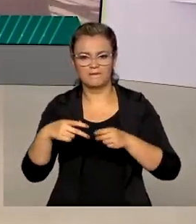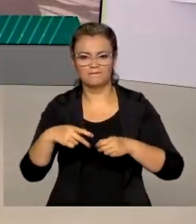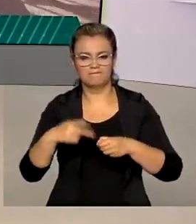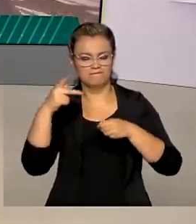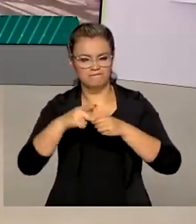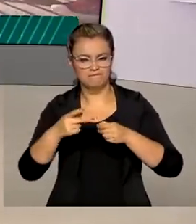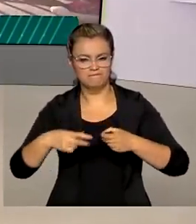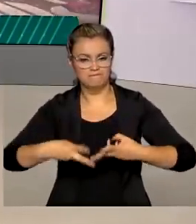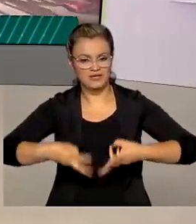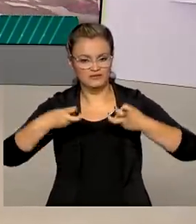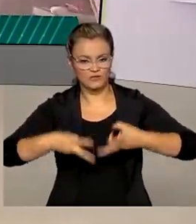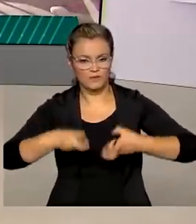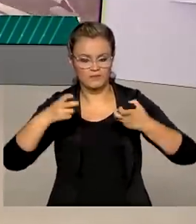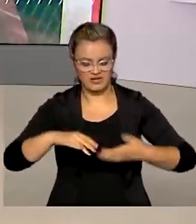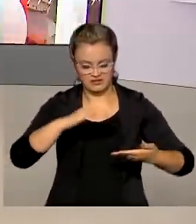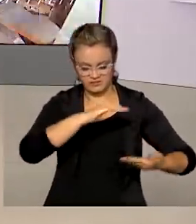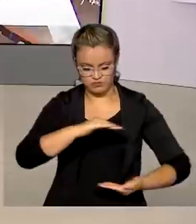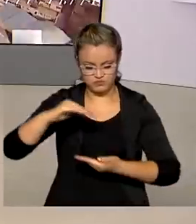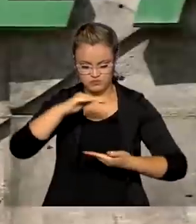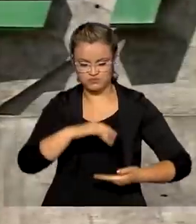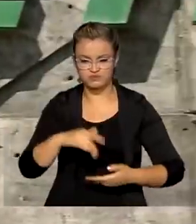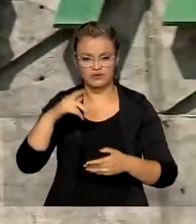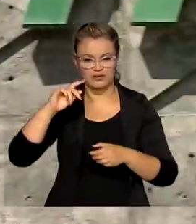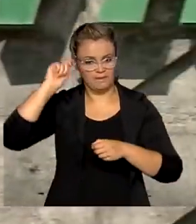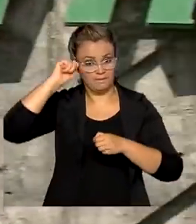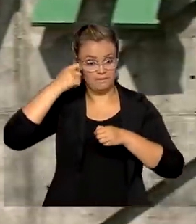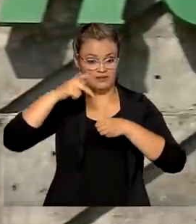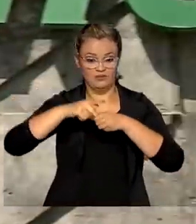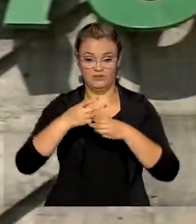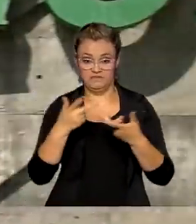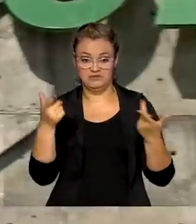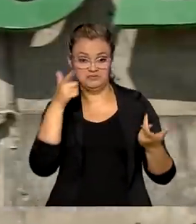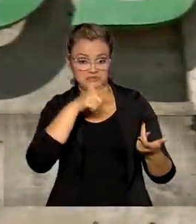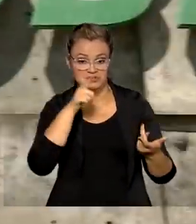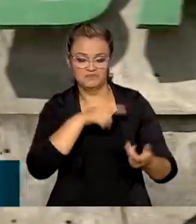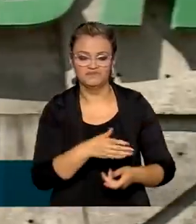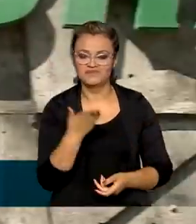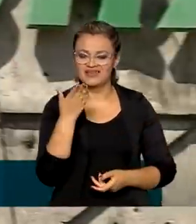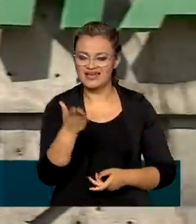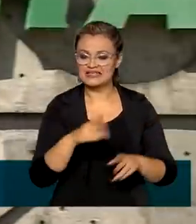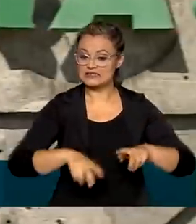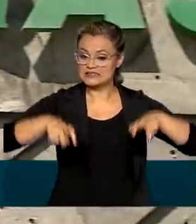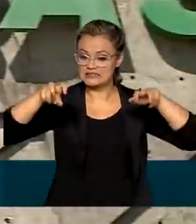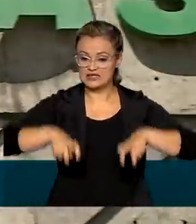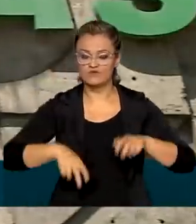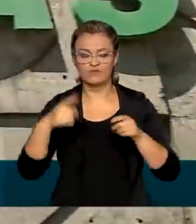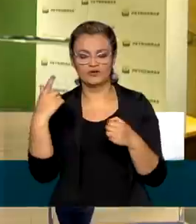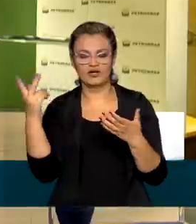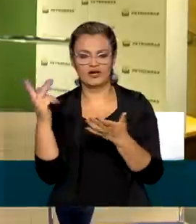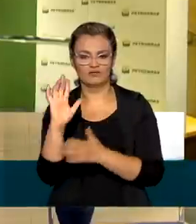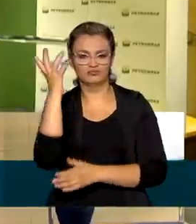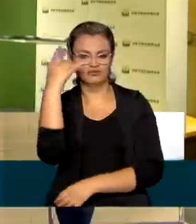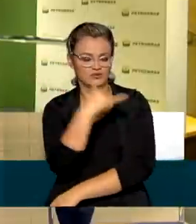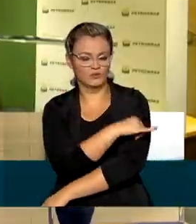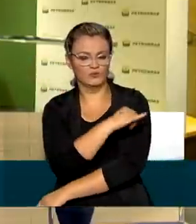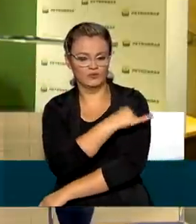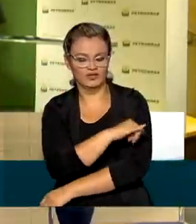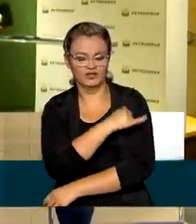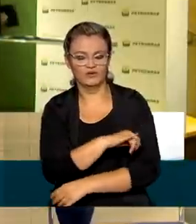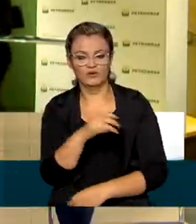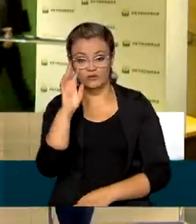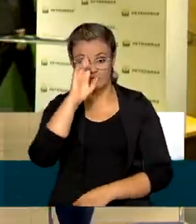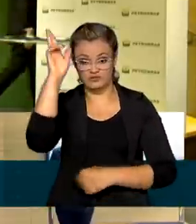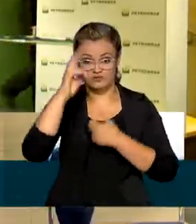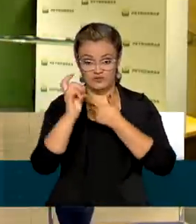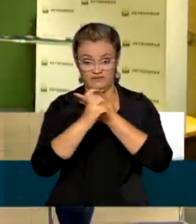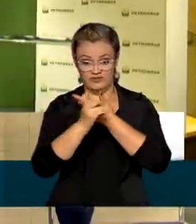2 milhões de barris de petróleo. A cerimônia foi na sede da empresa, no Rio de Janeiro. A diretoria executiva